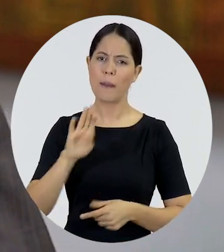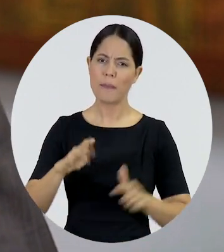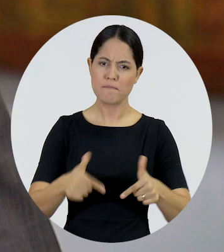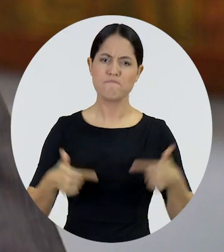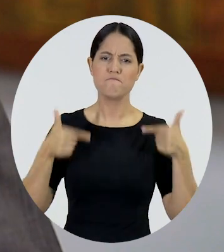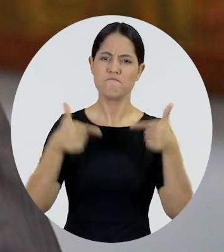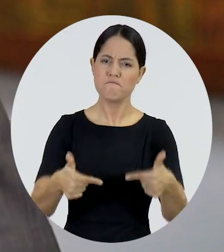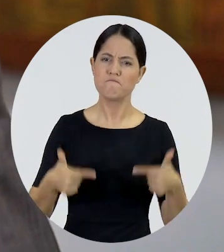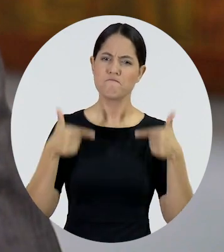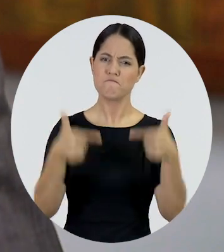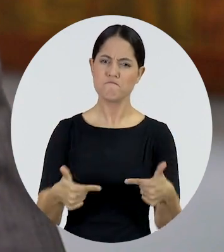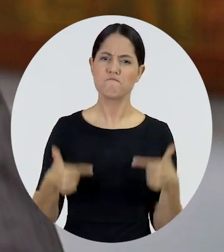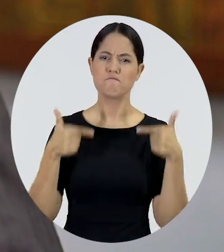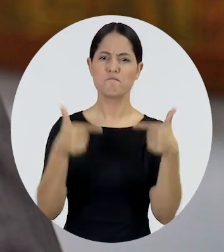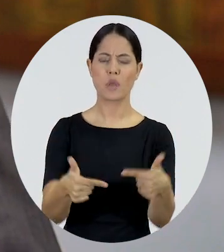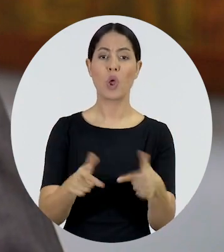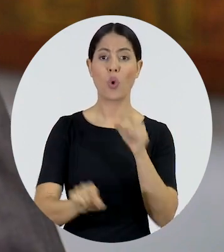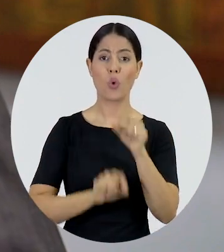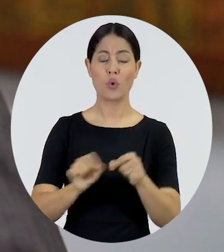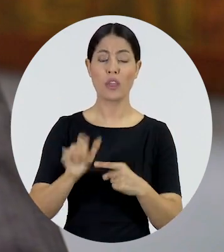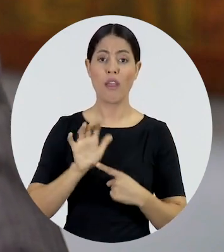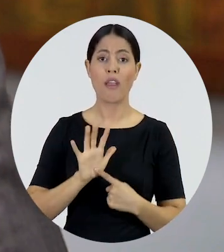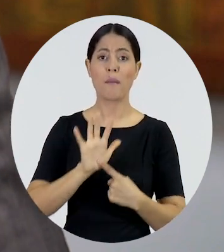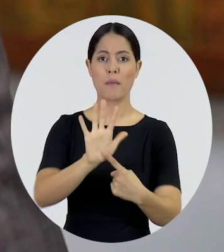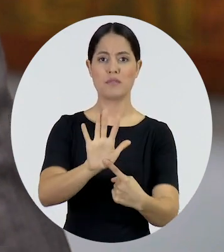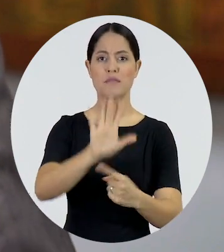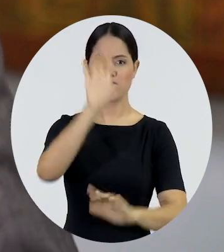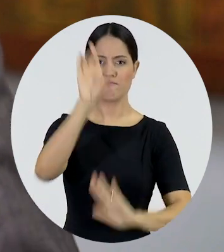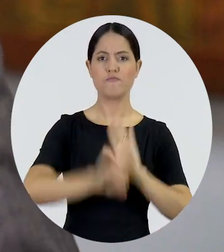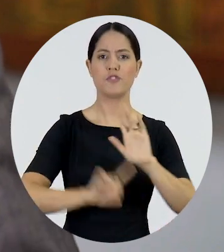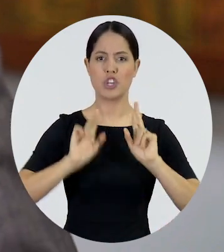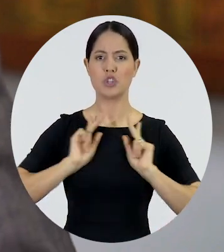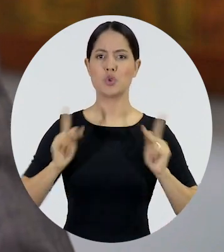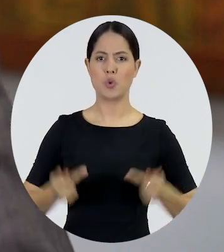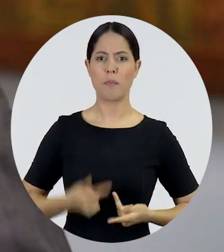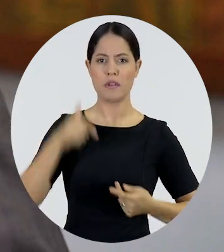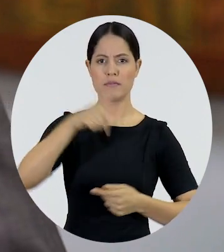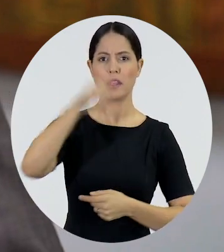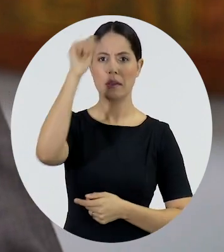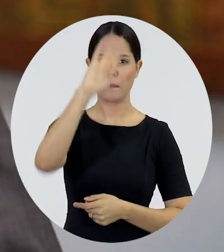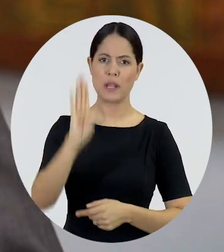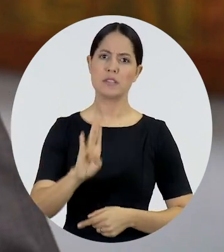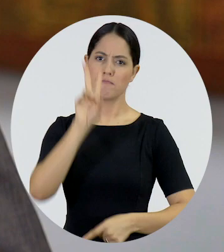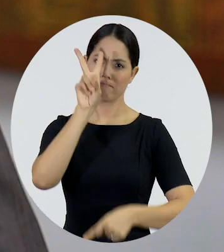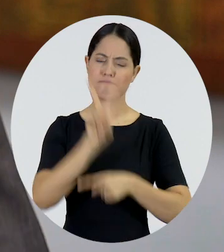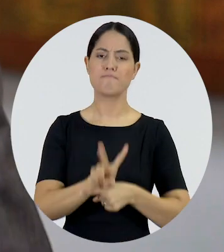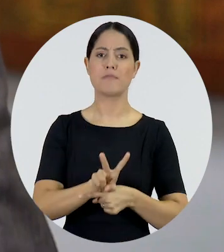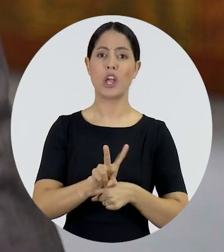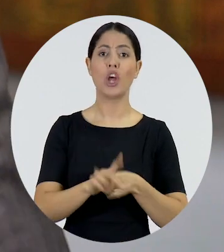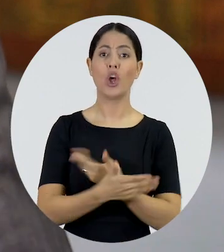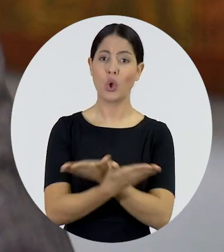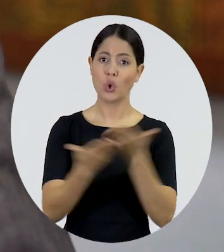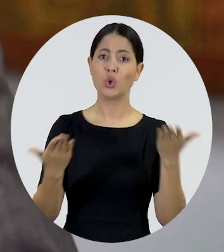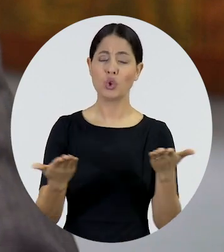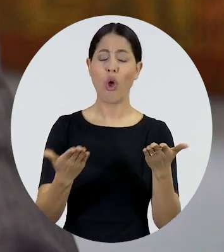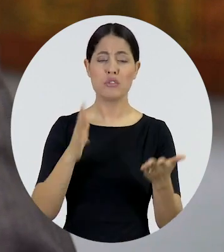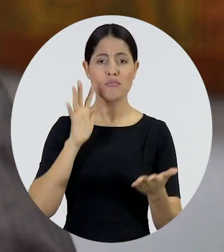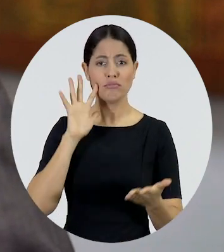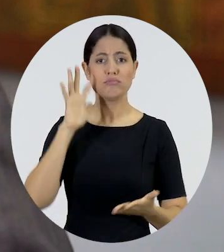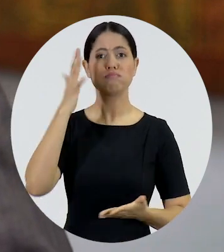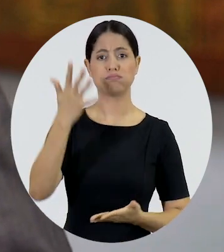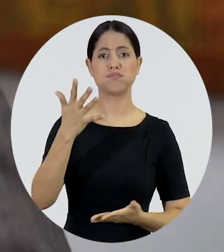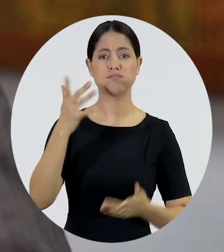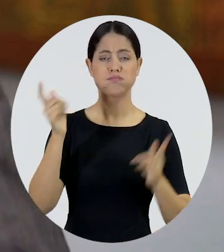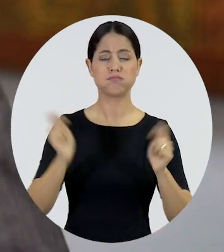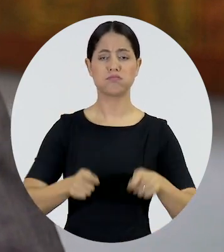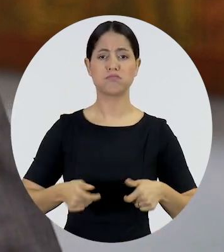uma luta incessante, uma luta sem quartel, pela afirmação dos direitos humanos no nosso país. Na certeza de que assim fazemos, não